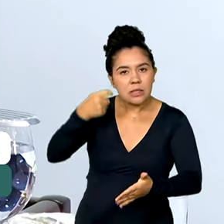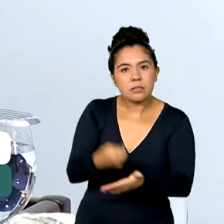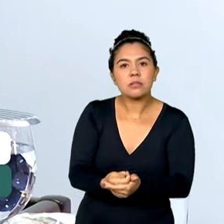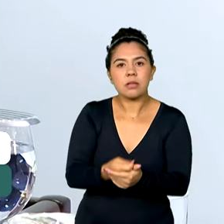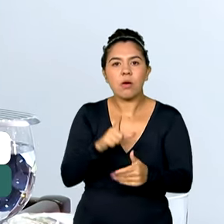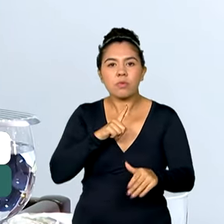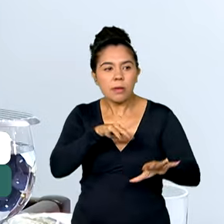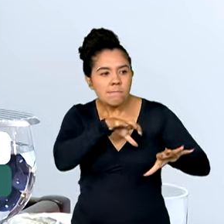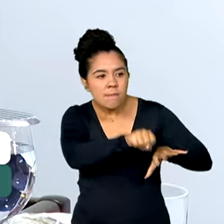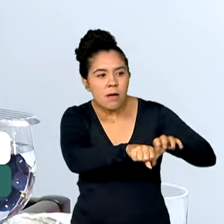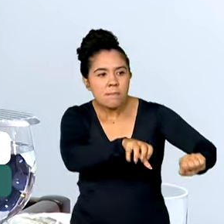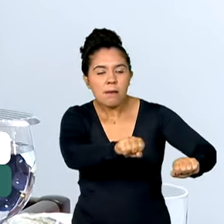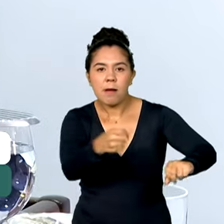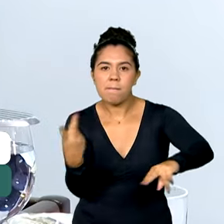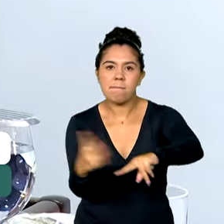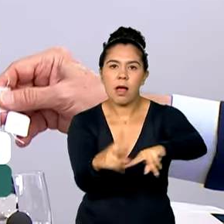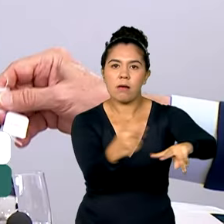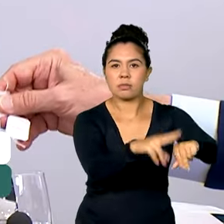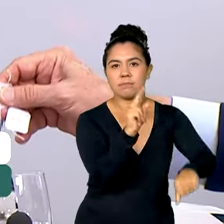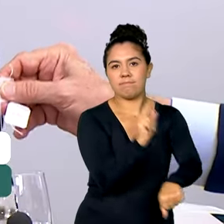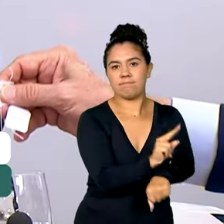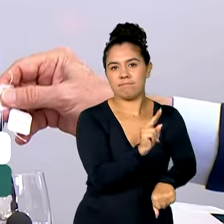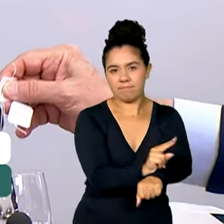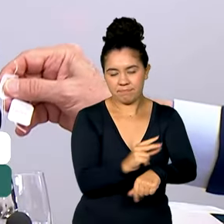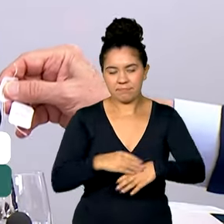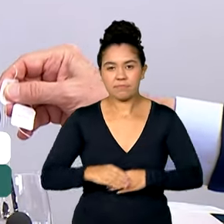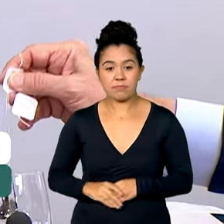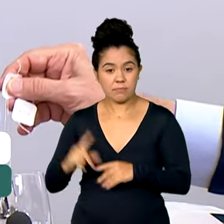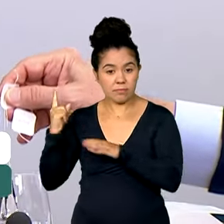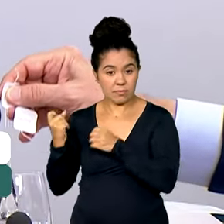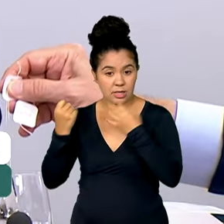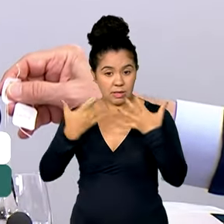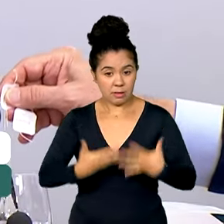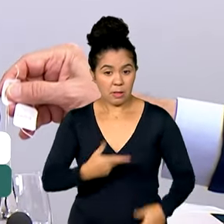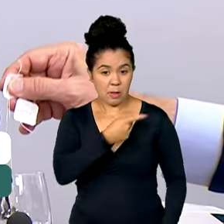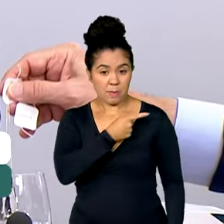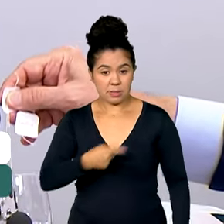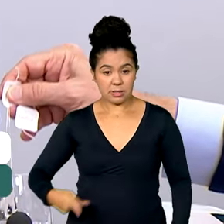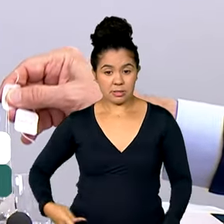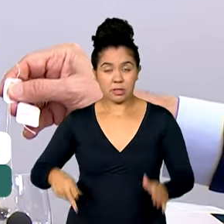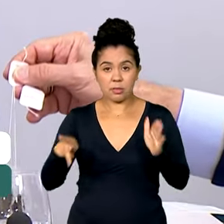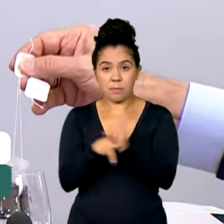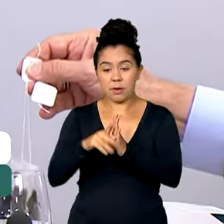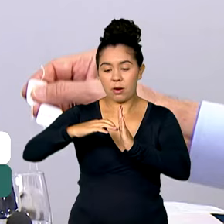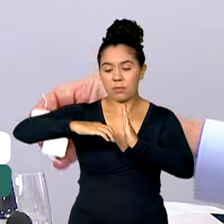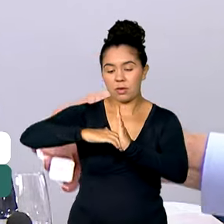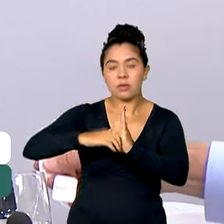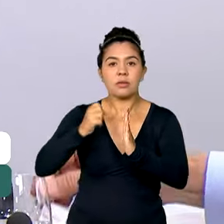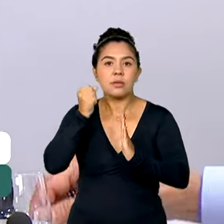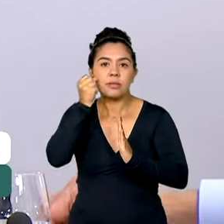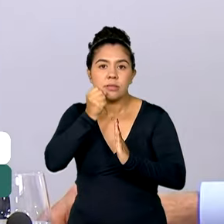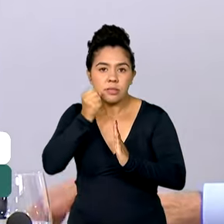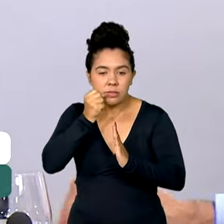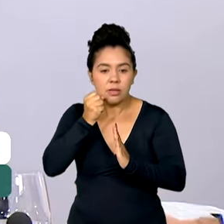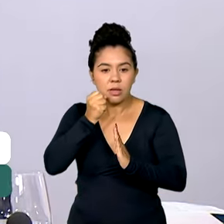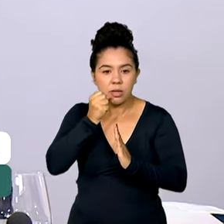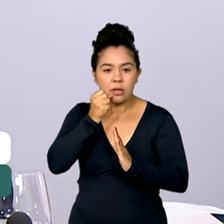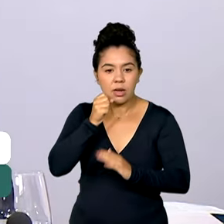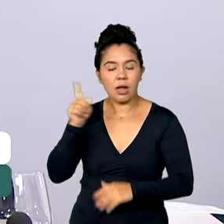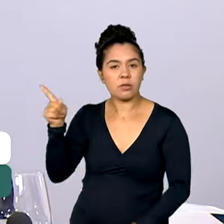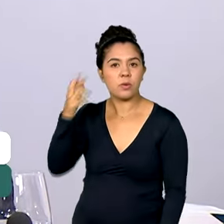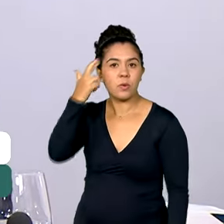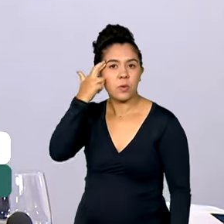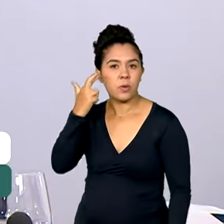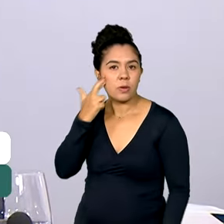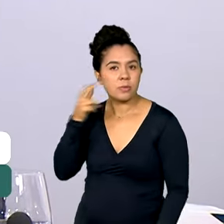buscas e apreensões de prisões preventivas. O presidente do Senado e do Congresso Nacional disse que é preciso investigar os